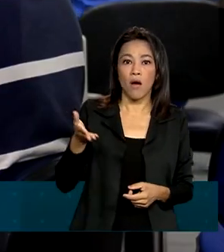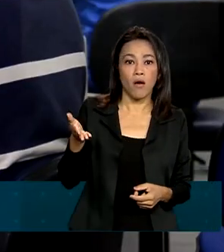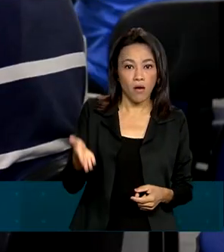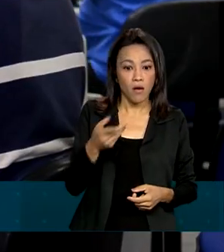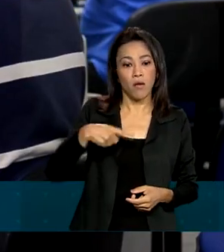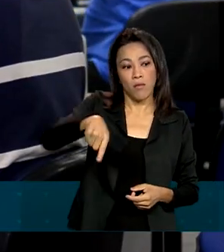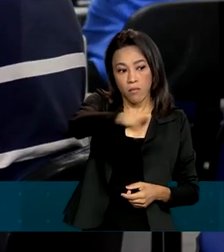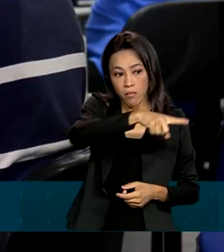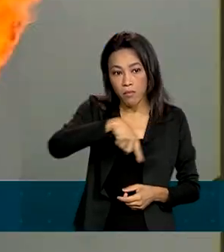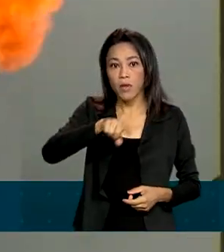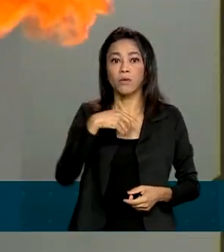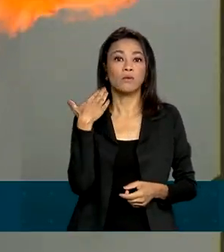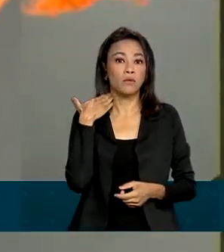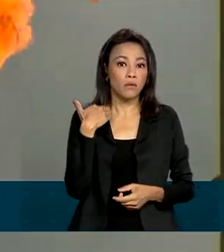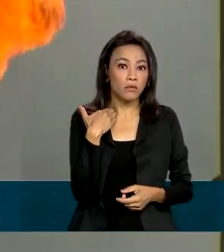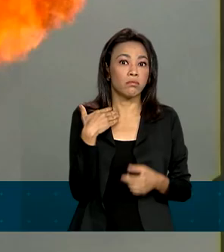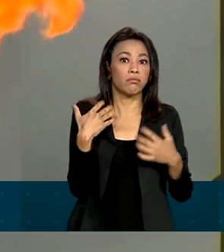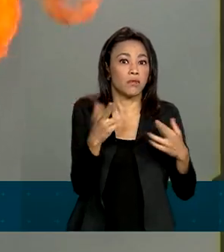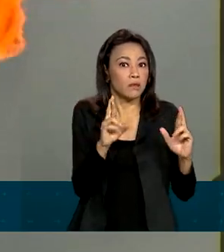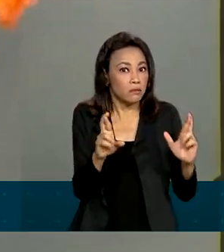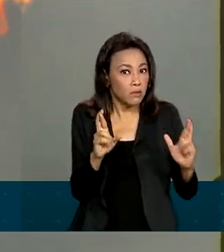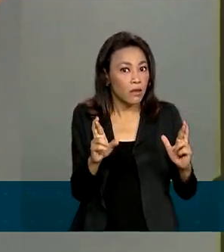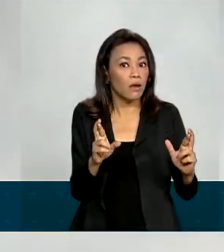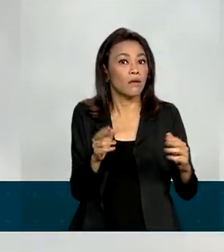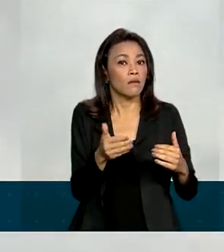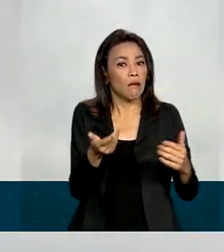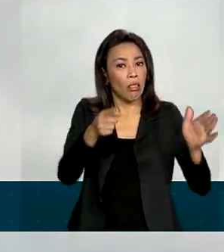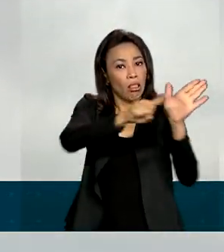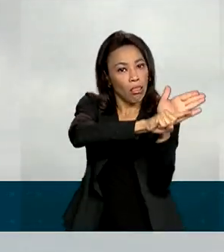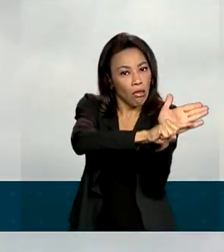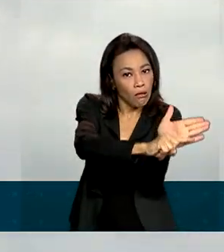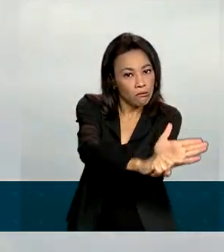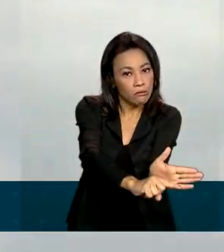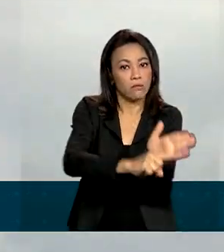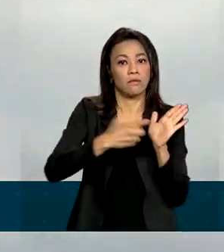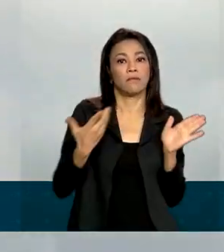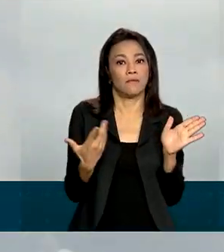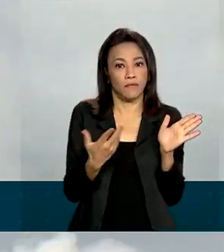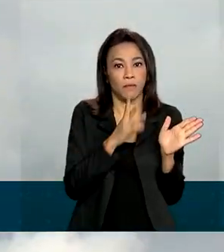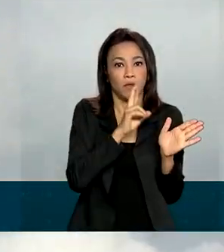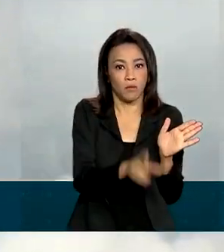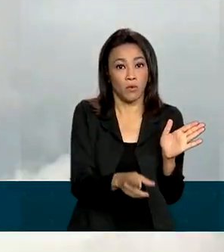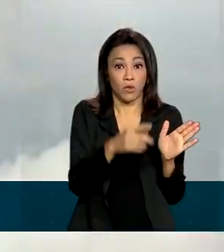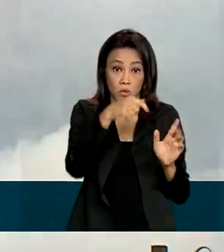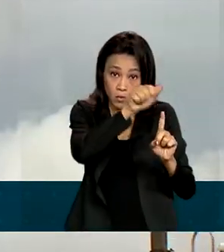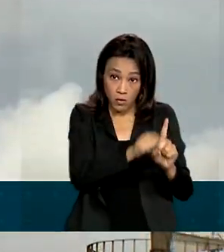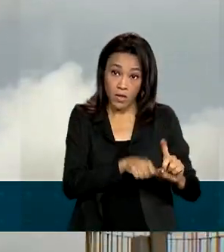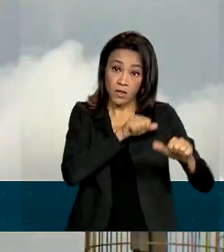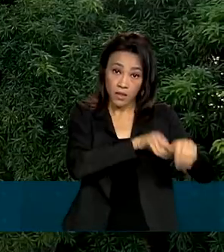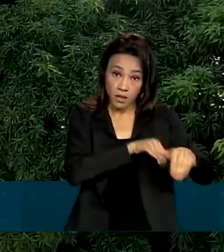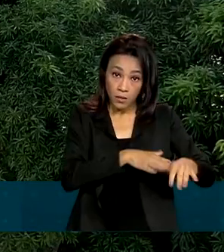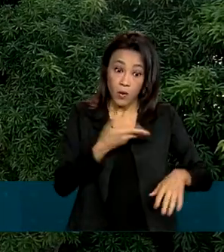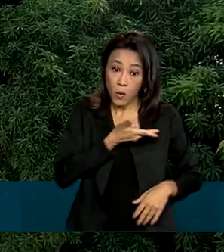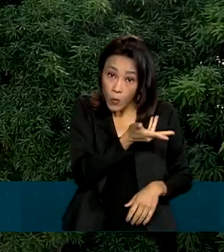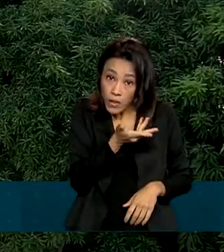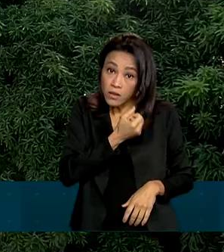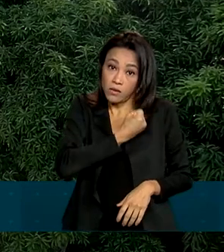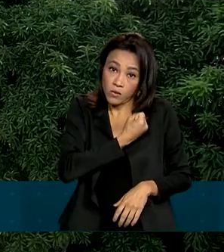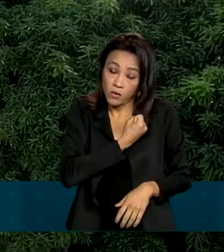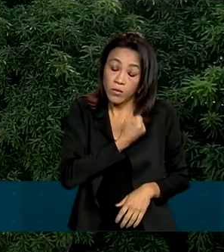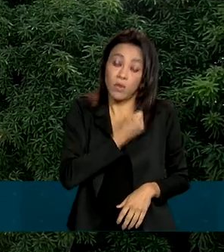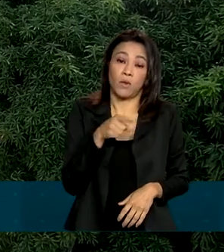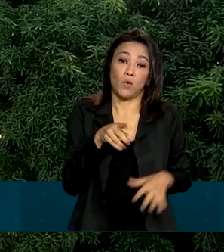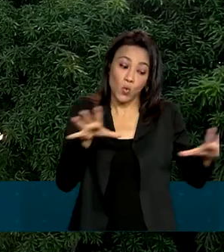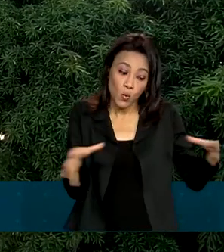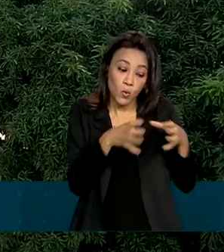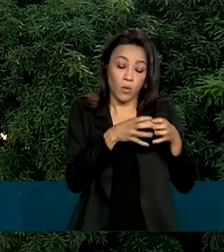instituições financeiras, que esperavam resultado negativo em setembro. Com esses números, a expectativa da equipe econômica